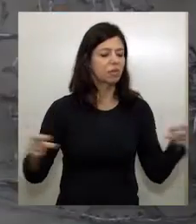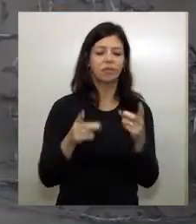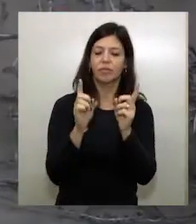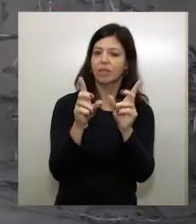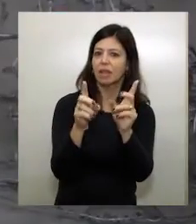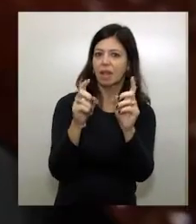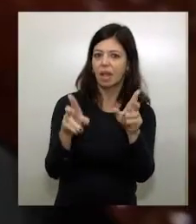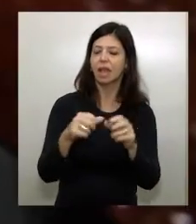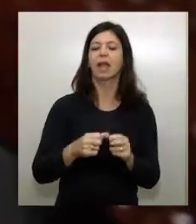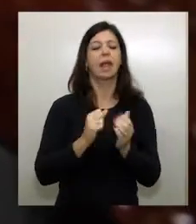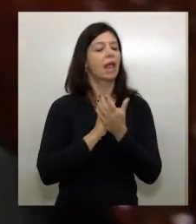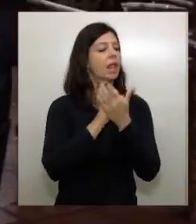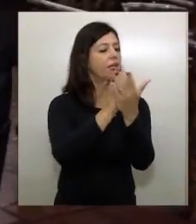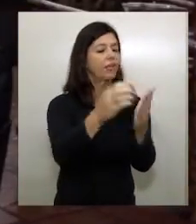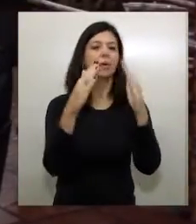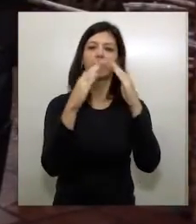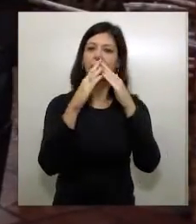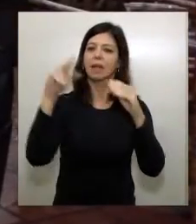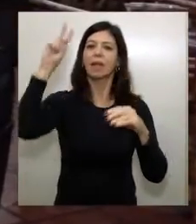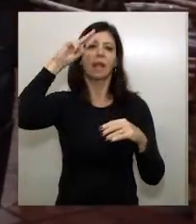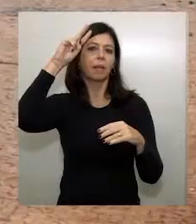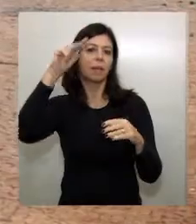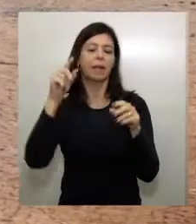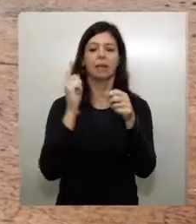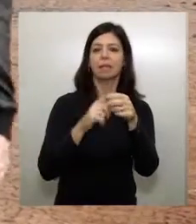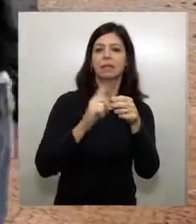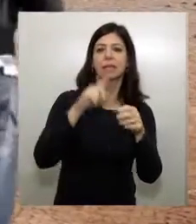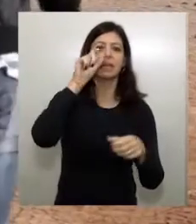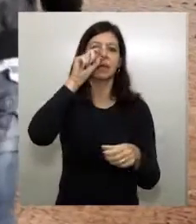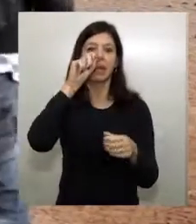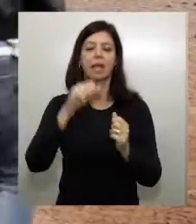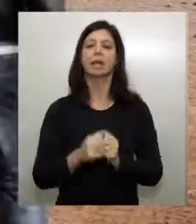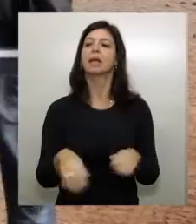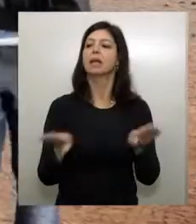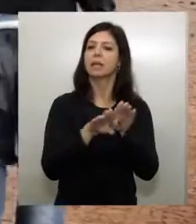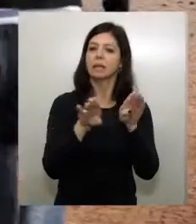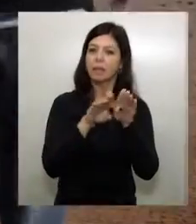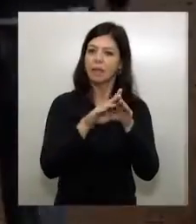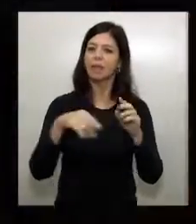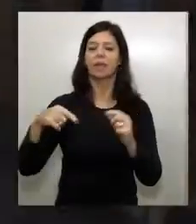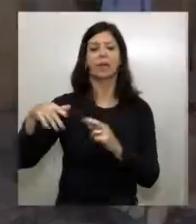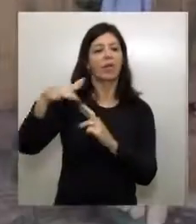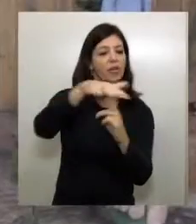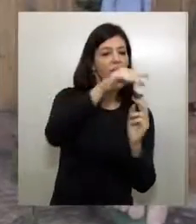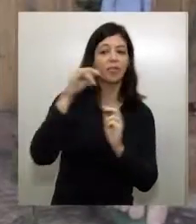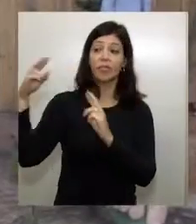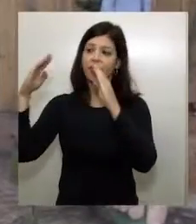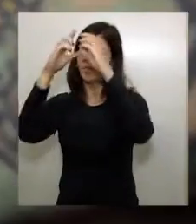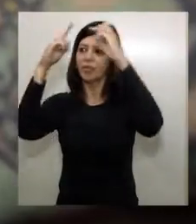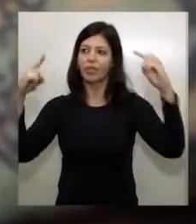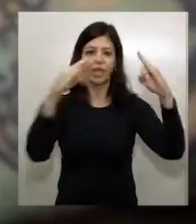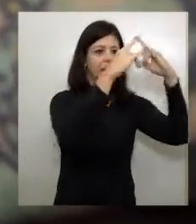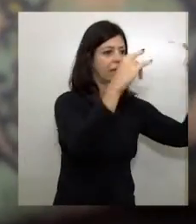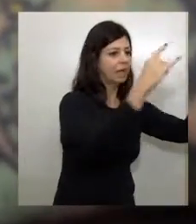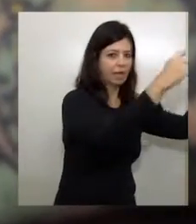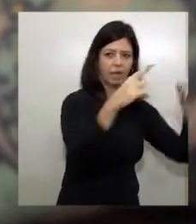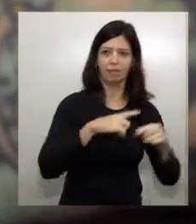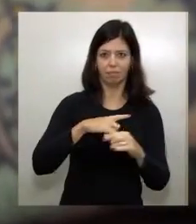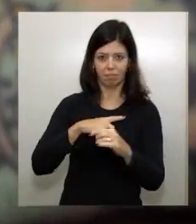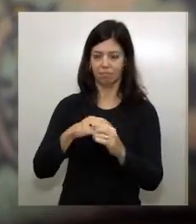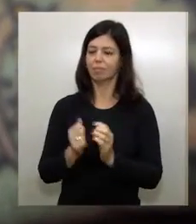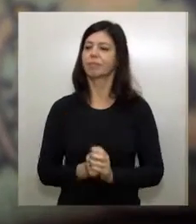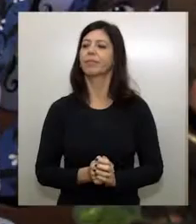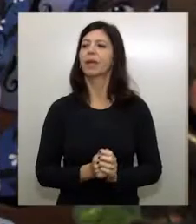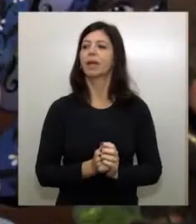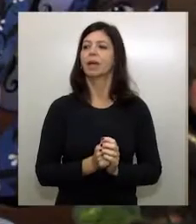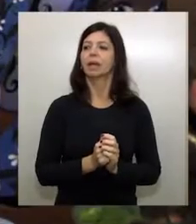lembranças da sua visita, à venda no casarão ou na feirinha periódica da praça. Outras peças genuinamente